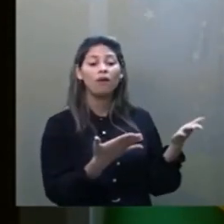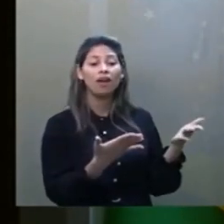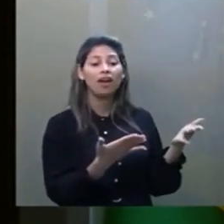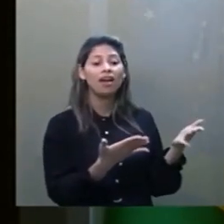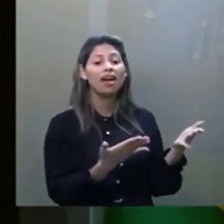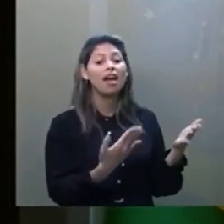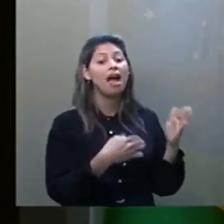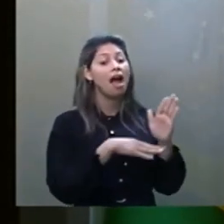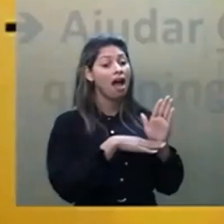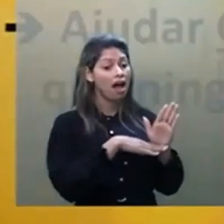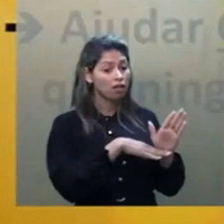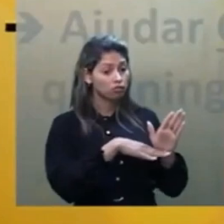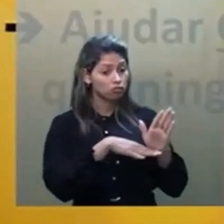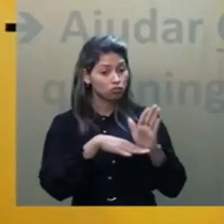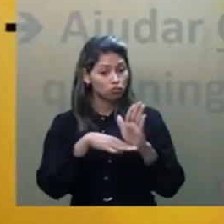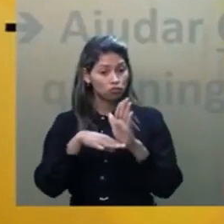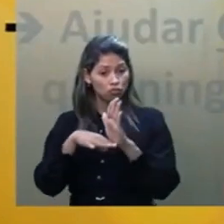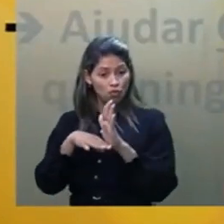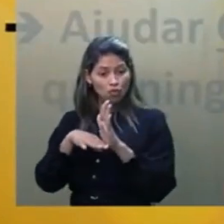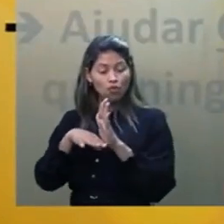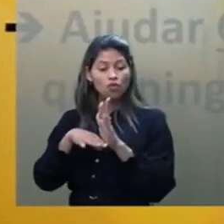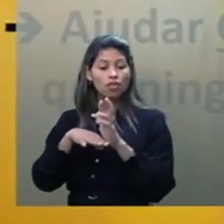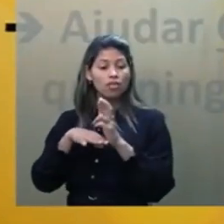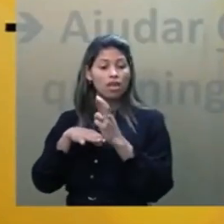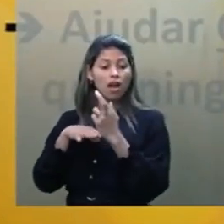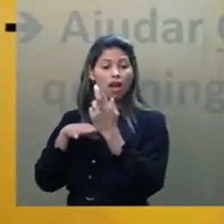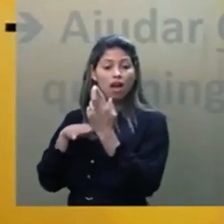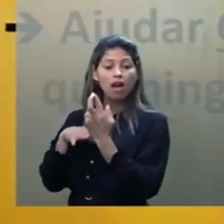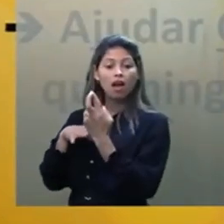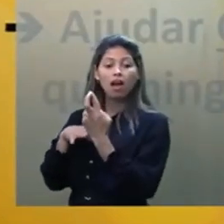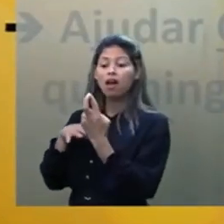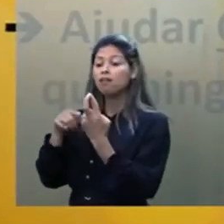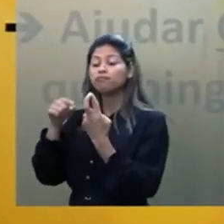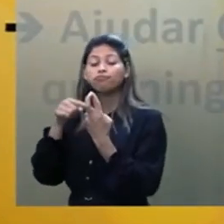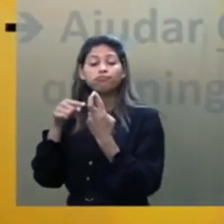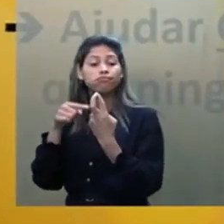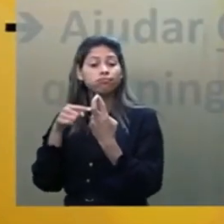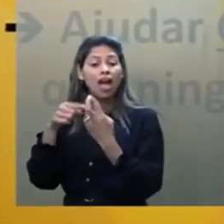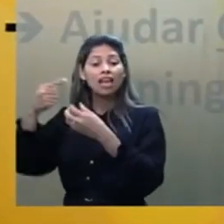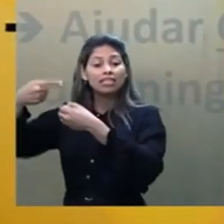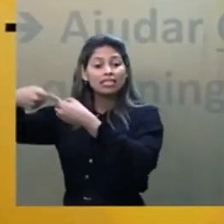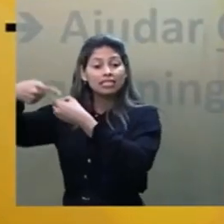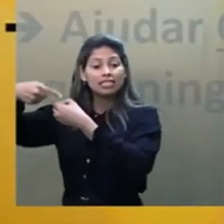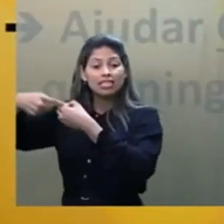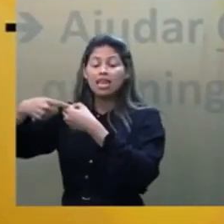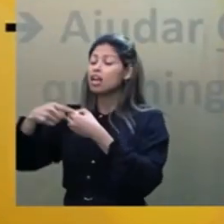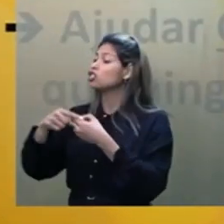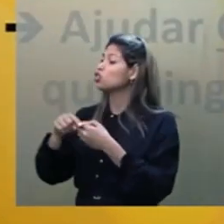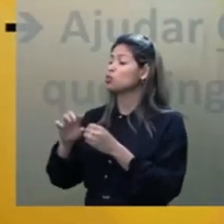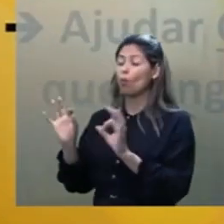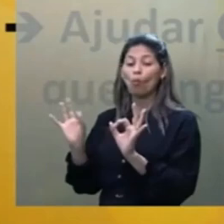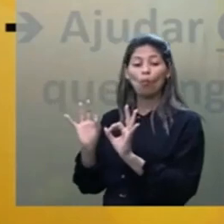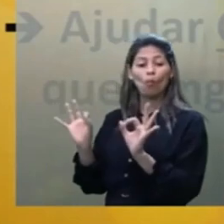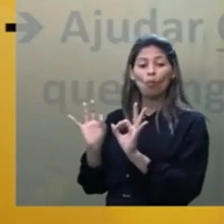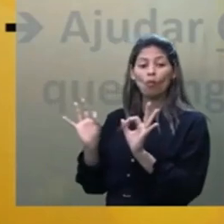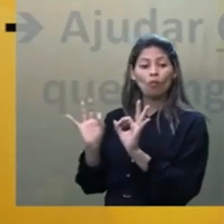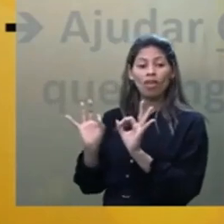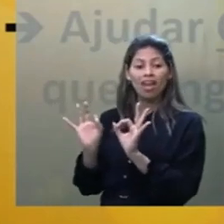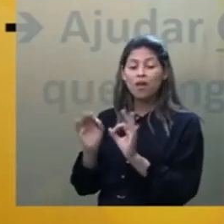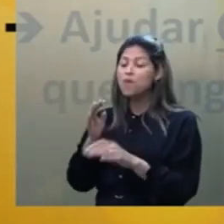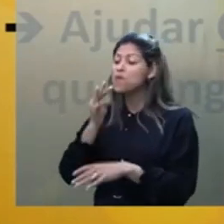Ajudar gestantes carentes em uma cidade que ninguém o conhecesse, para que ele pudesse se dedicar àquelas mulheres,